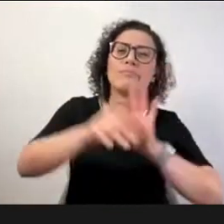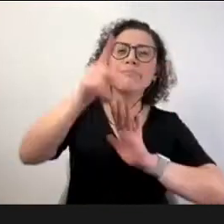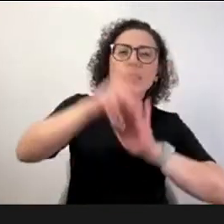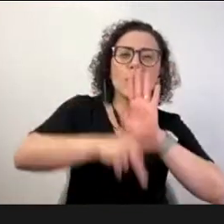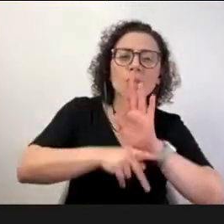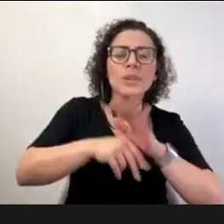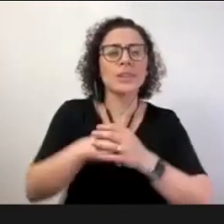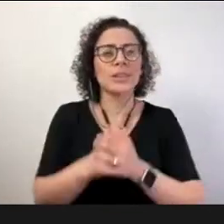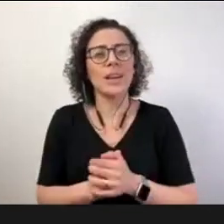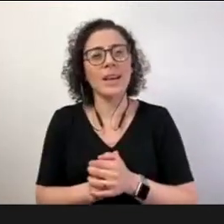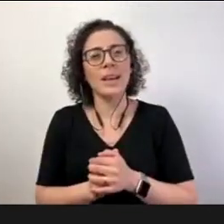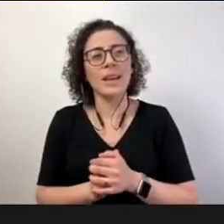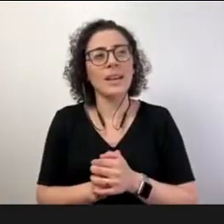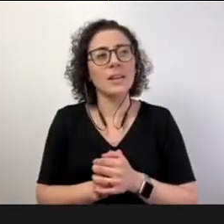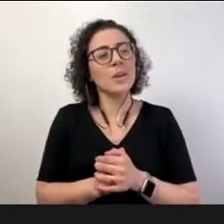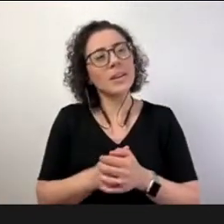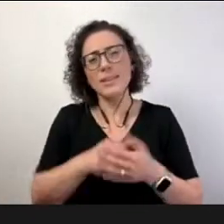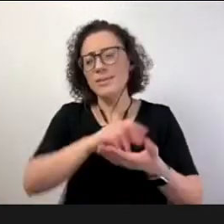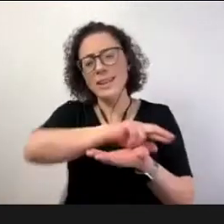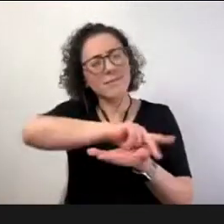discutir algum ponto enfim